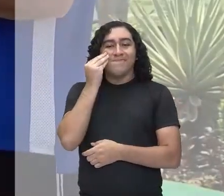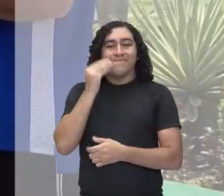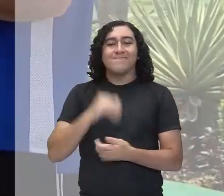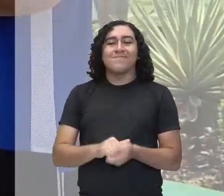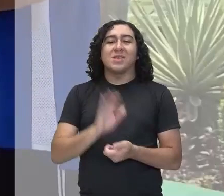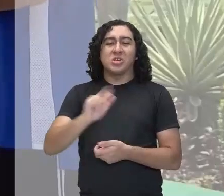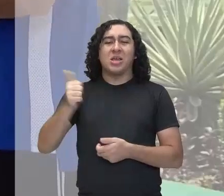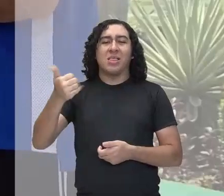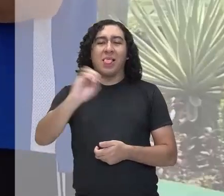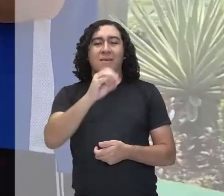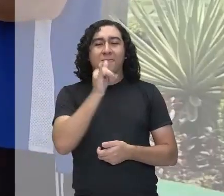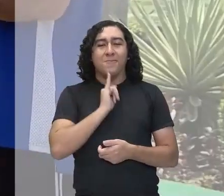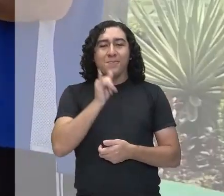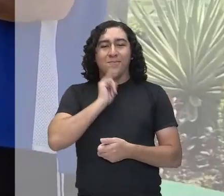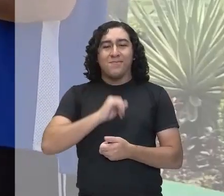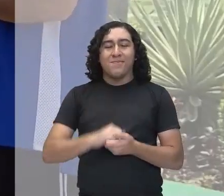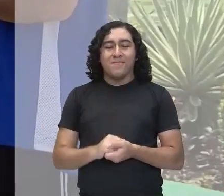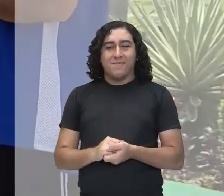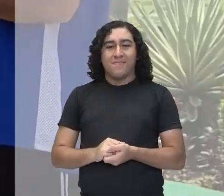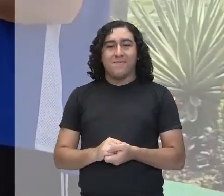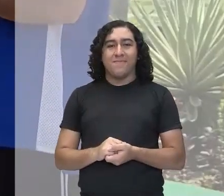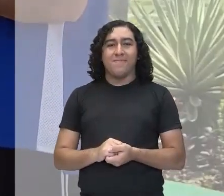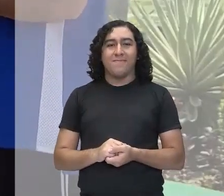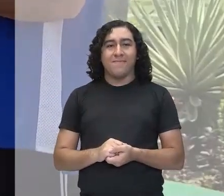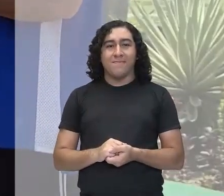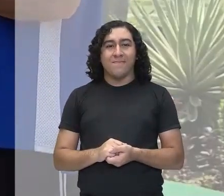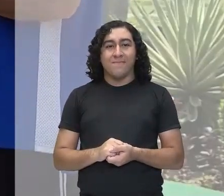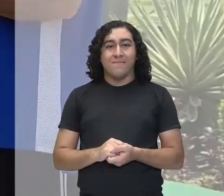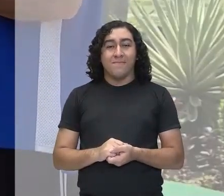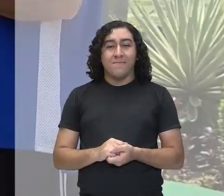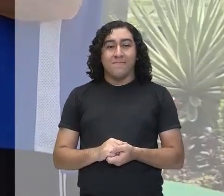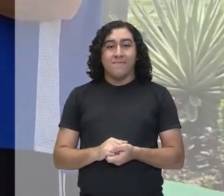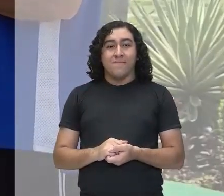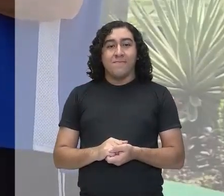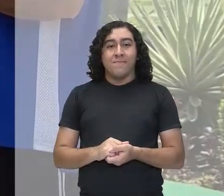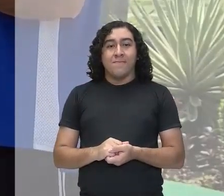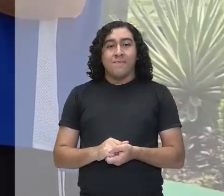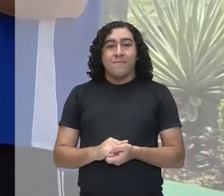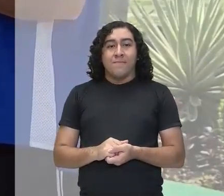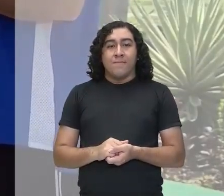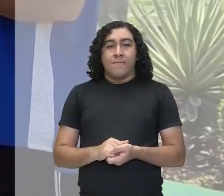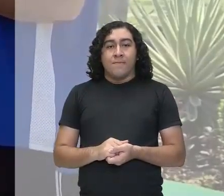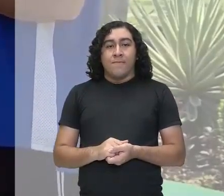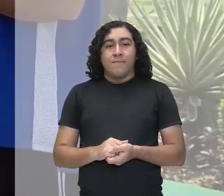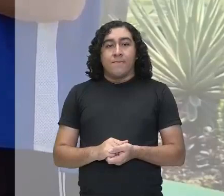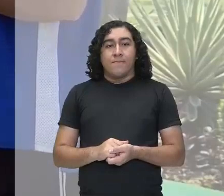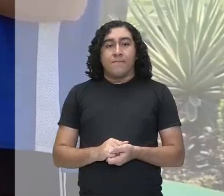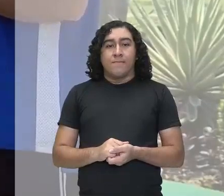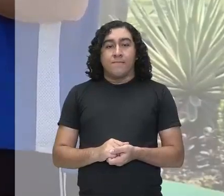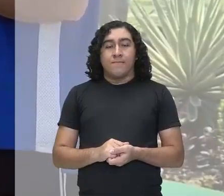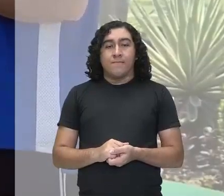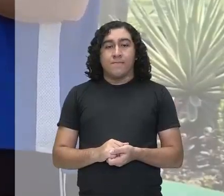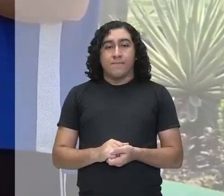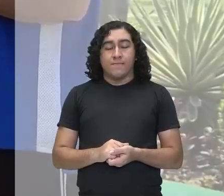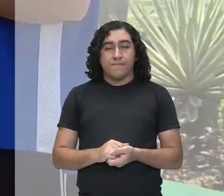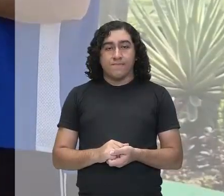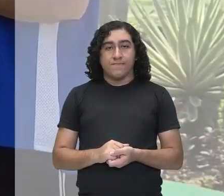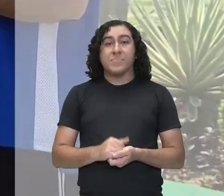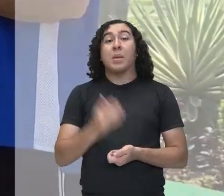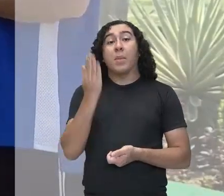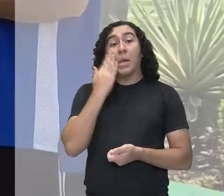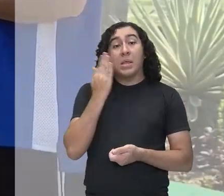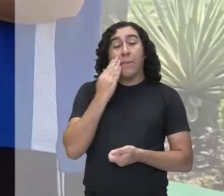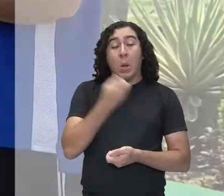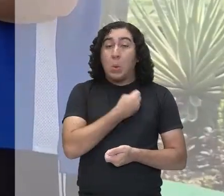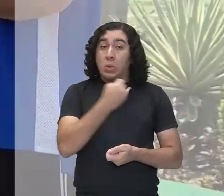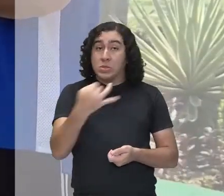10 voltas, né? É! Então, a gente vai fazer o seguinte, pra pegar o comprimento da circunferência, a